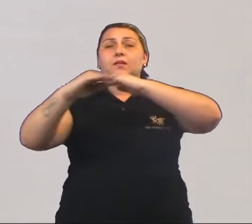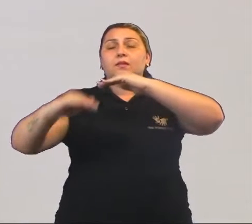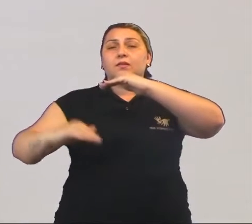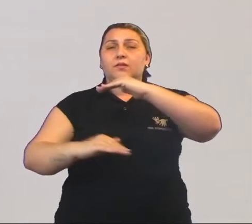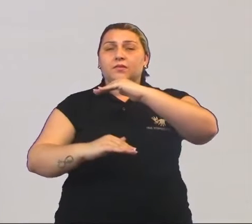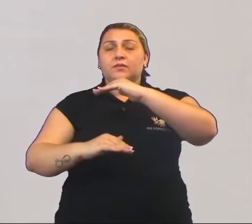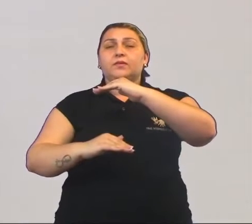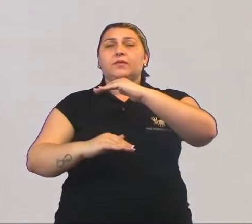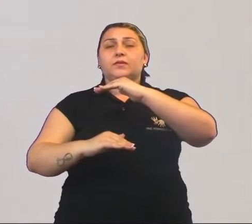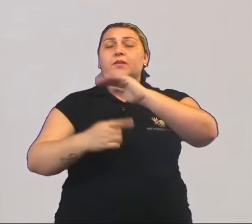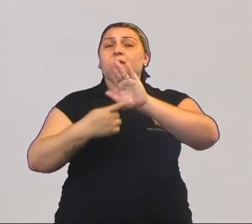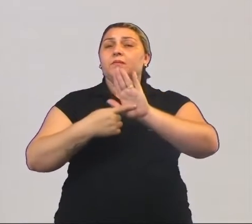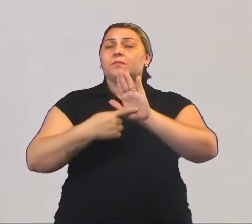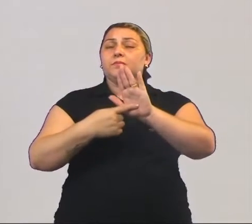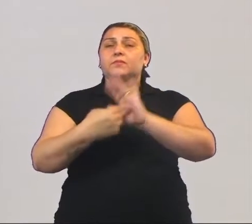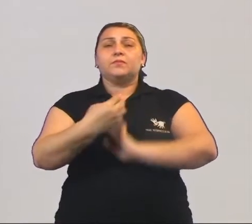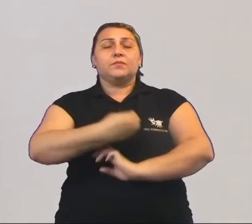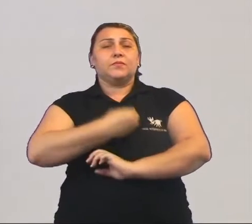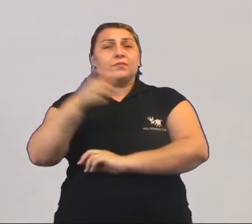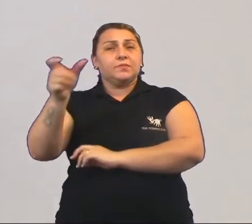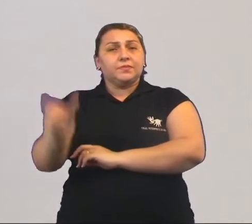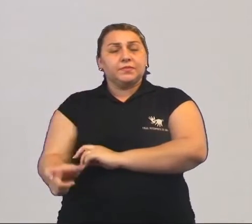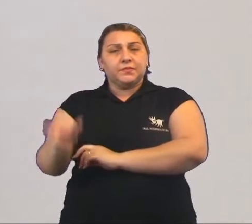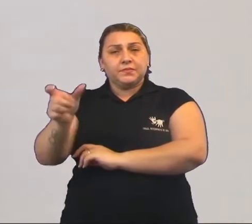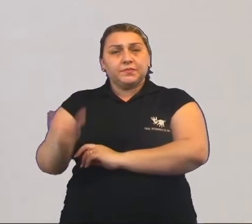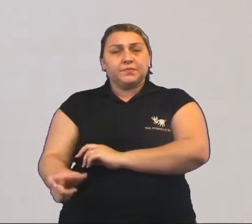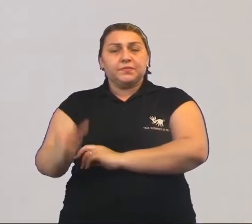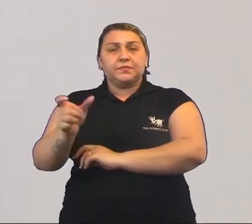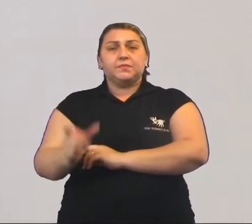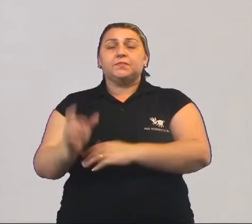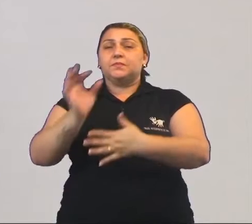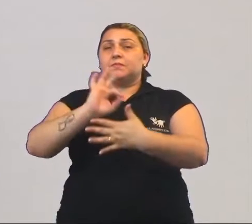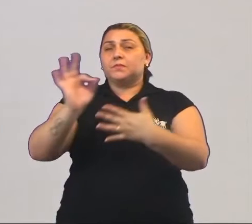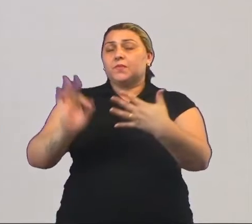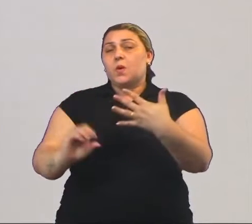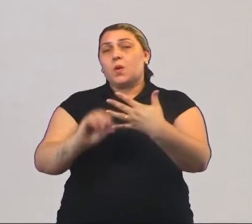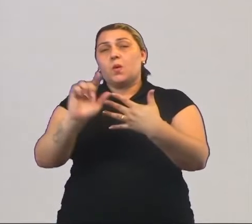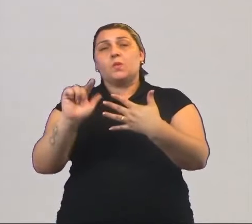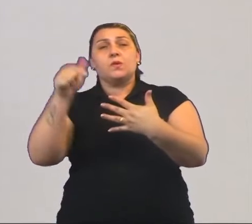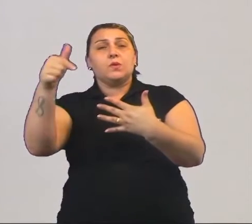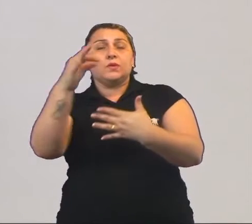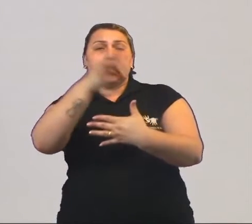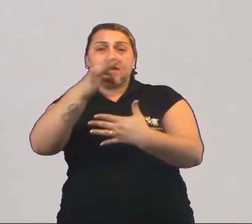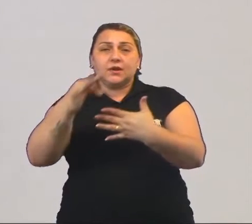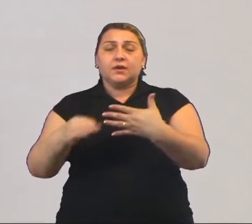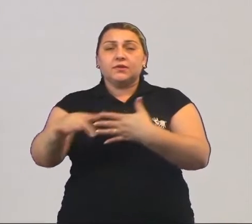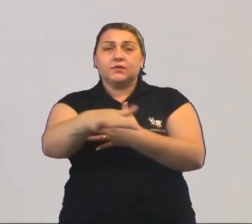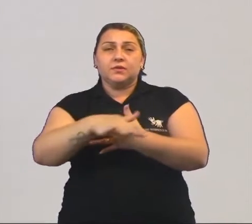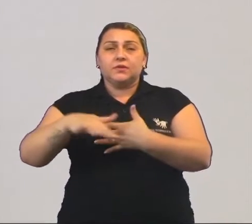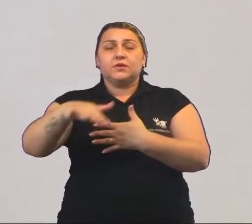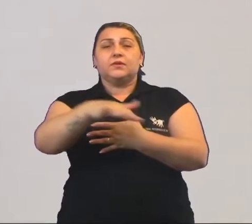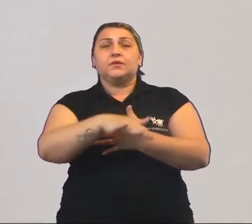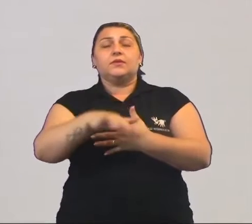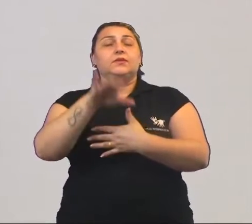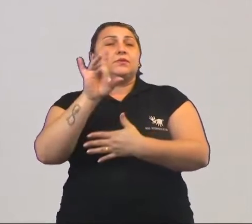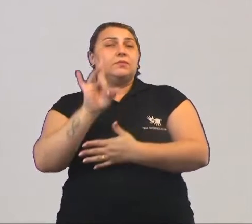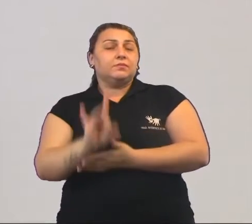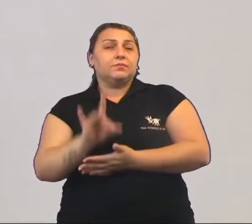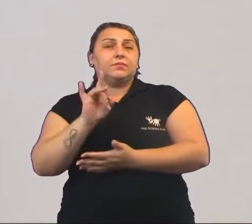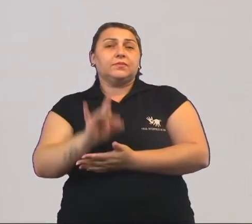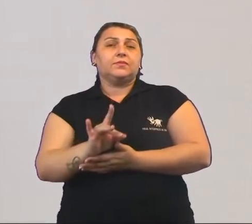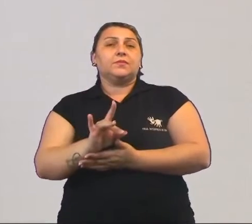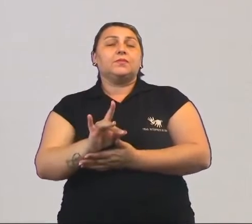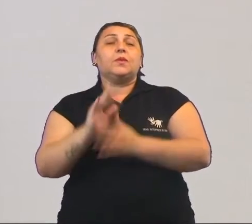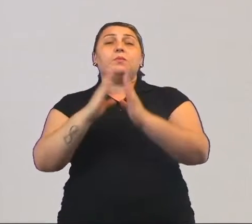social. A presença do indivíduo em uma classe ou em outra classe social é apenas